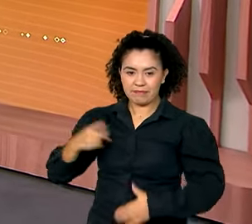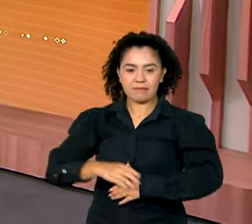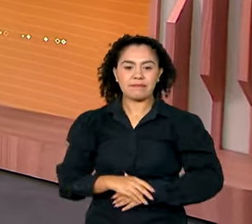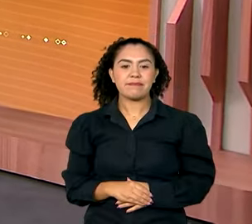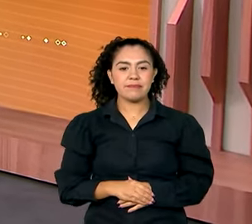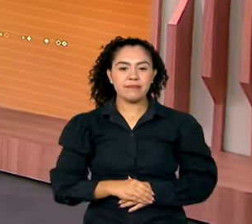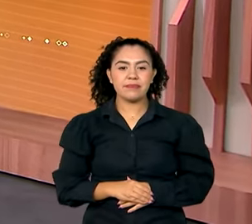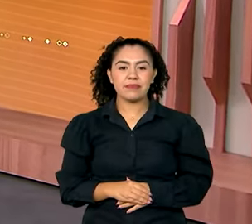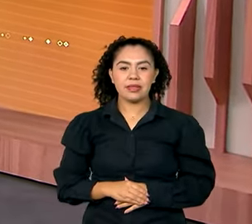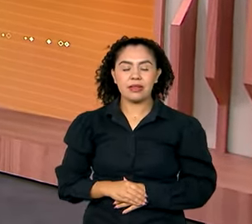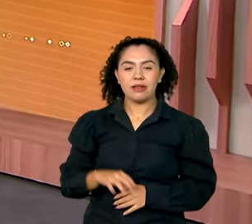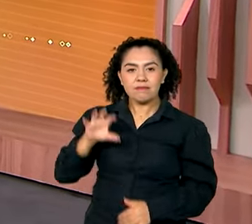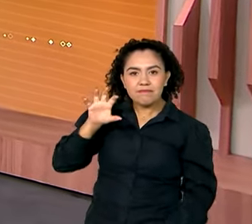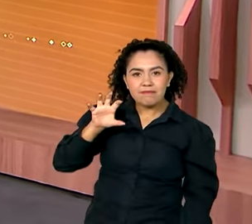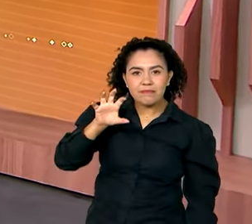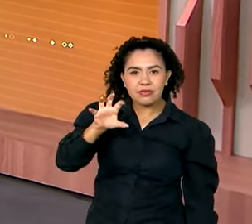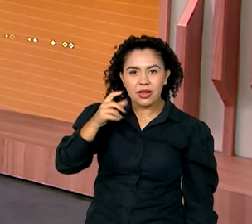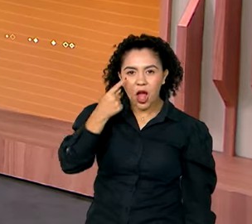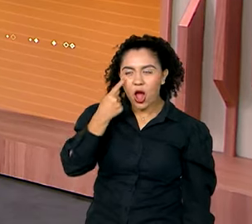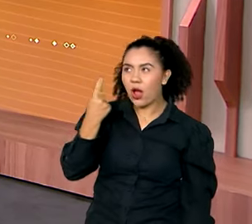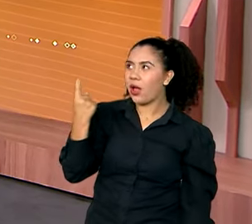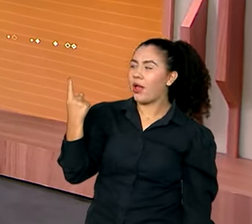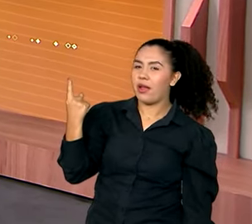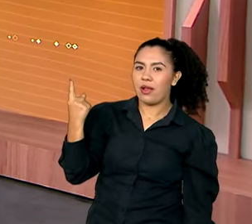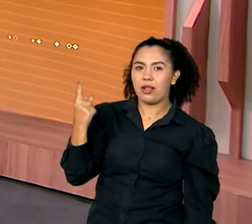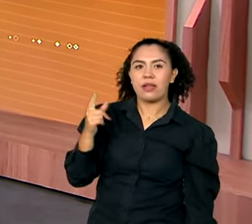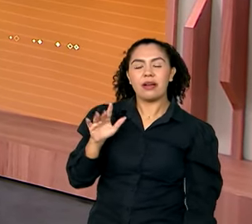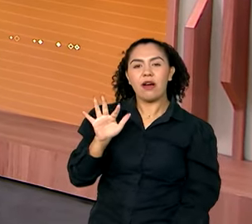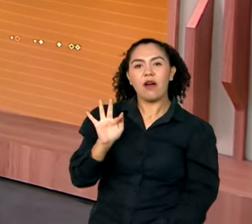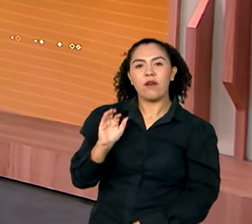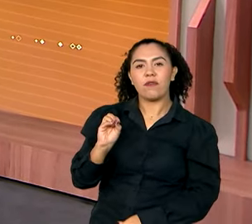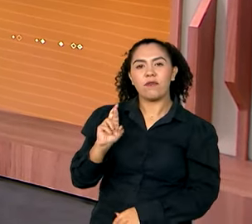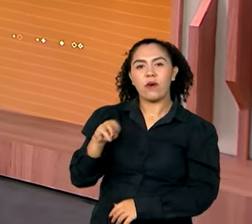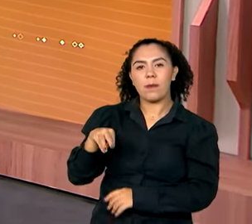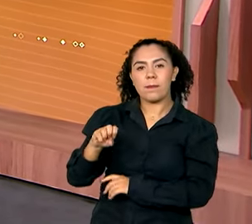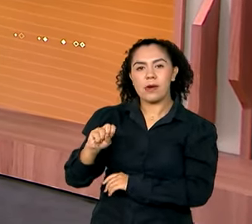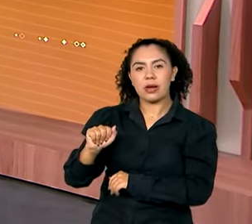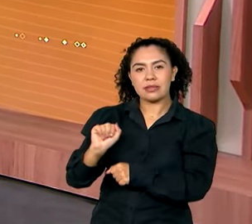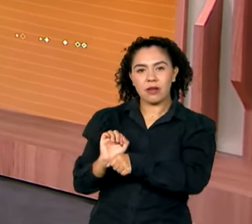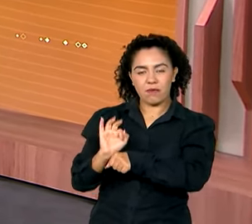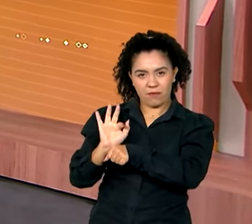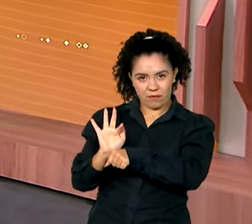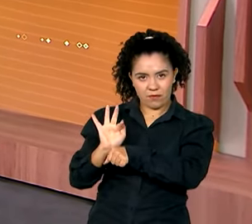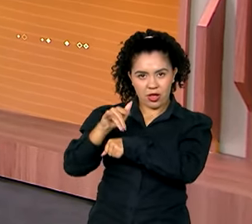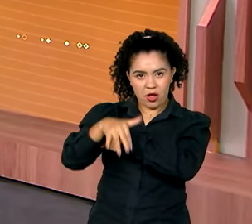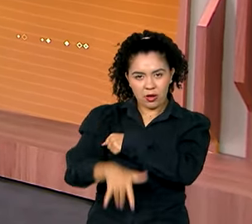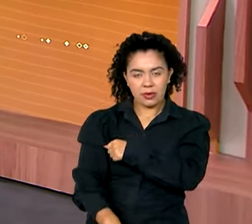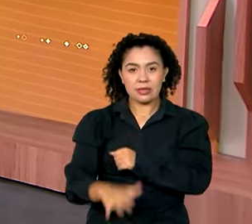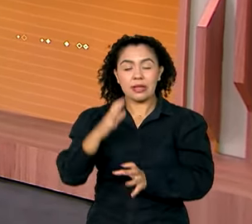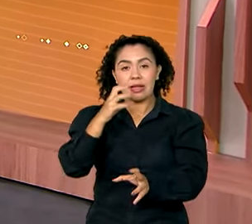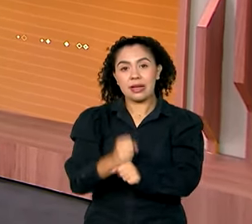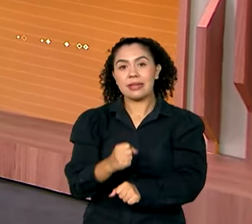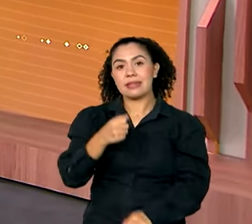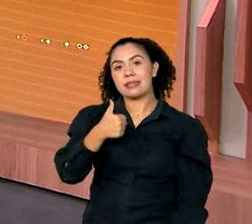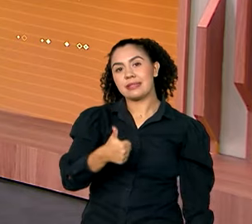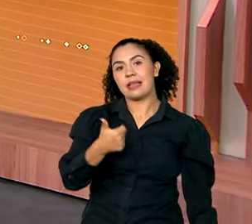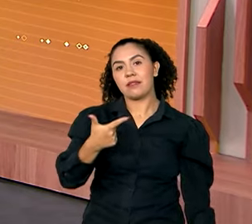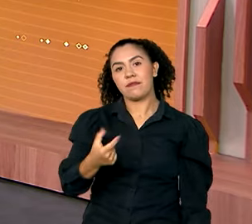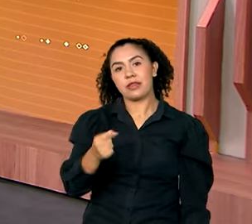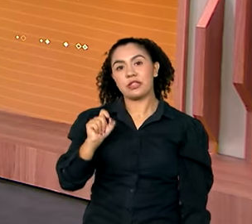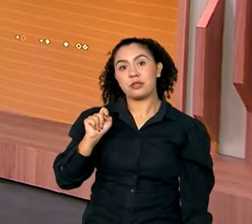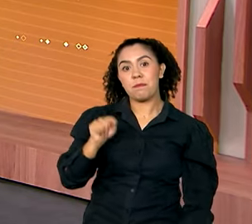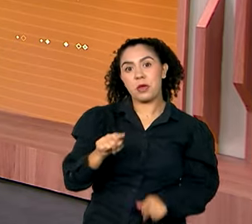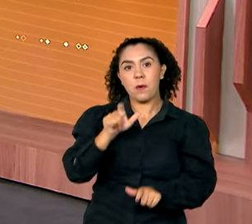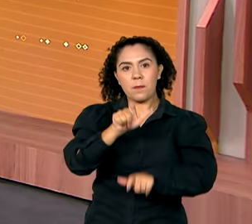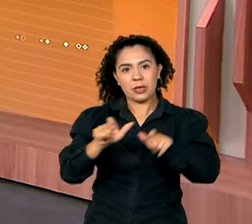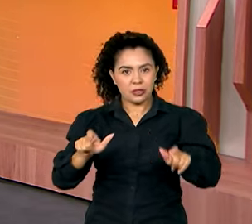aqui no mapa a localização de Formosa, a população que ultrapassa 120 mil habitantes, segundo o censo do